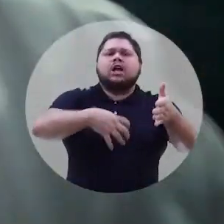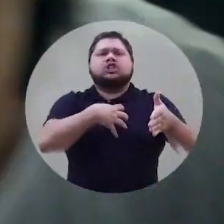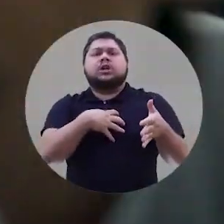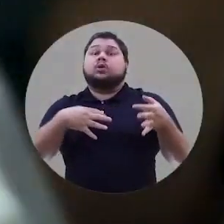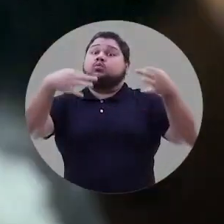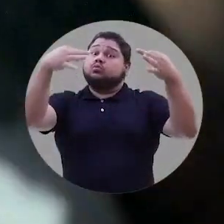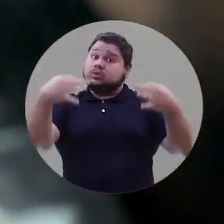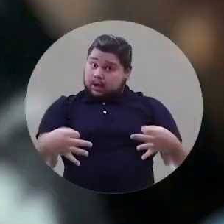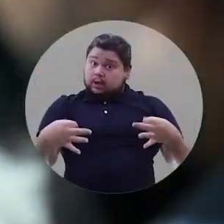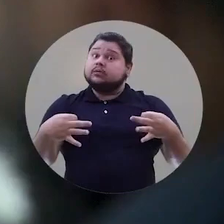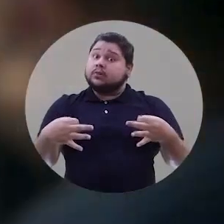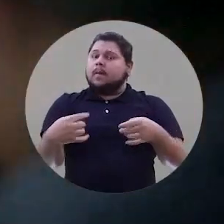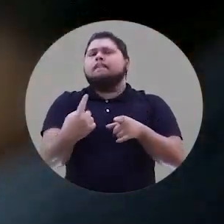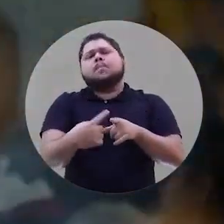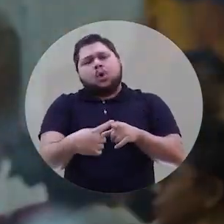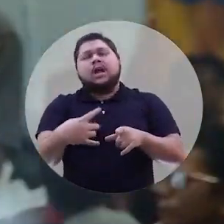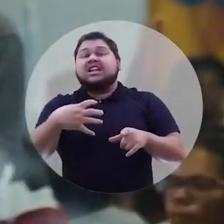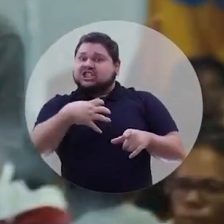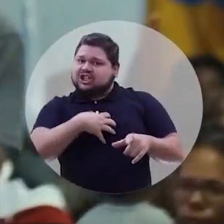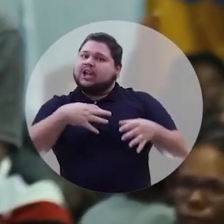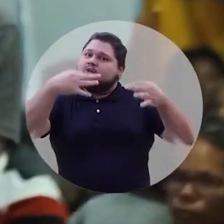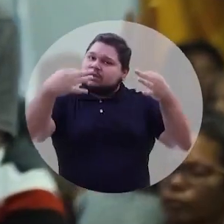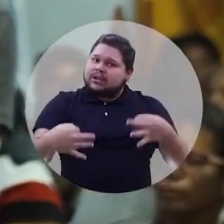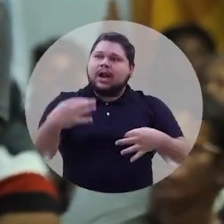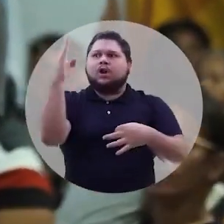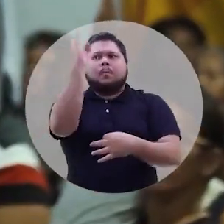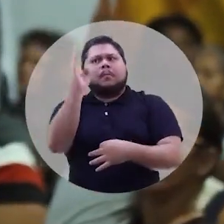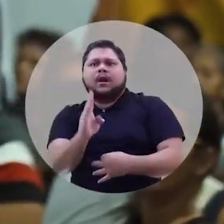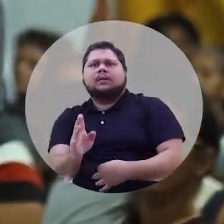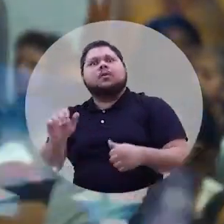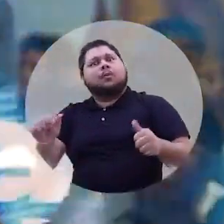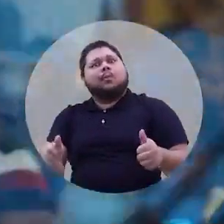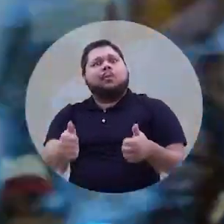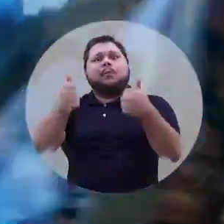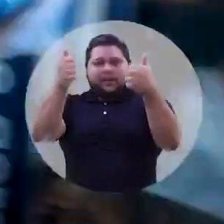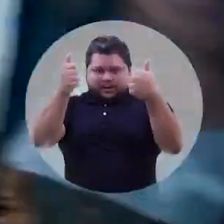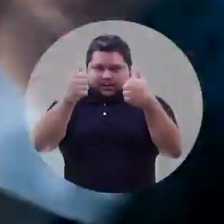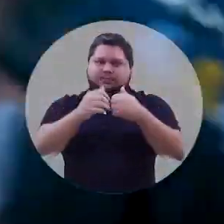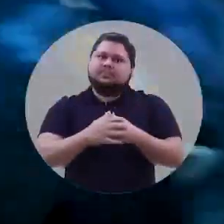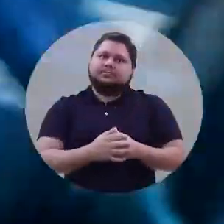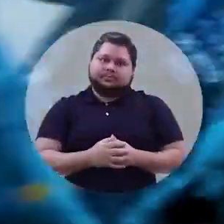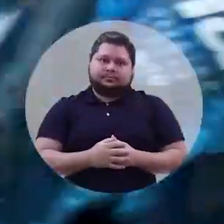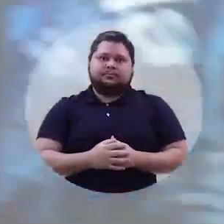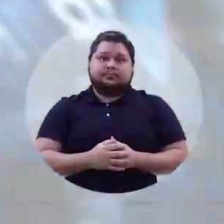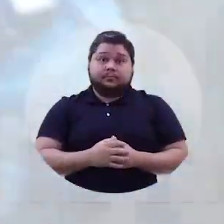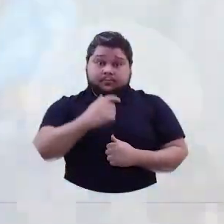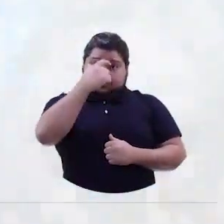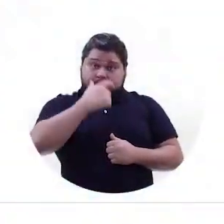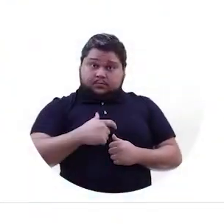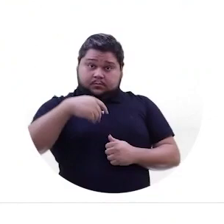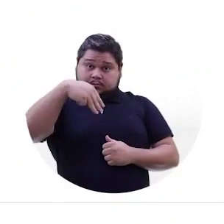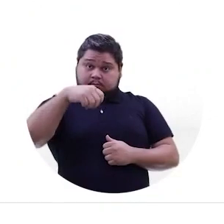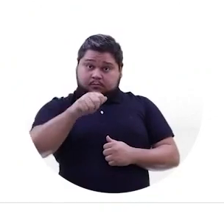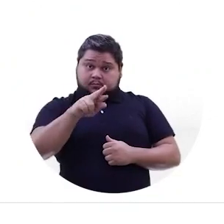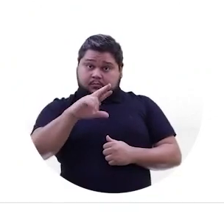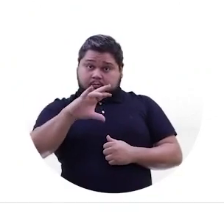precisamos lutar para que as coisas sejam do jeito certo Porque é do jeito certo que o Brasil vai melhorar